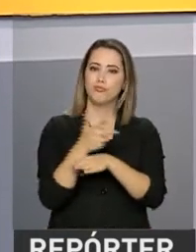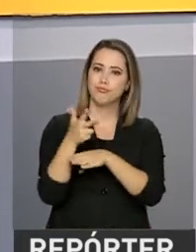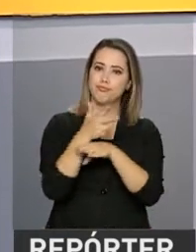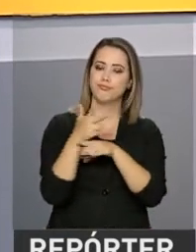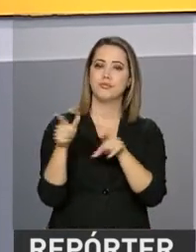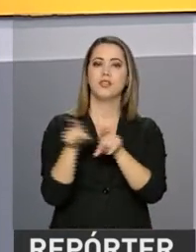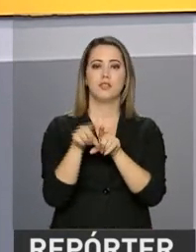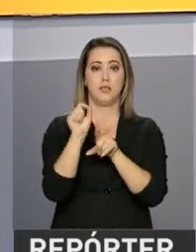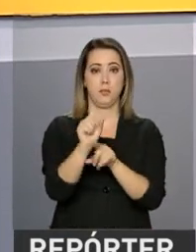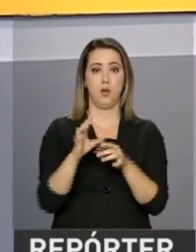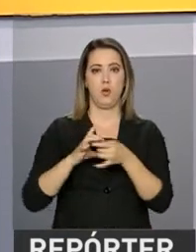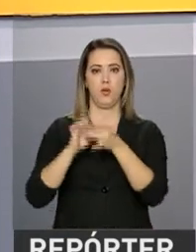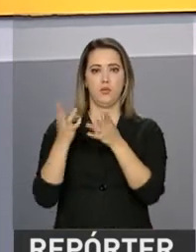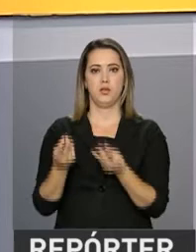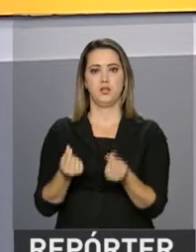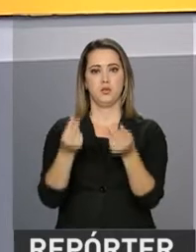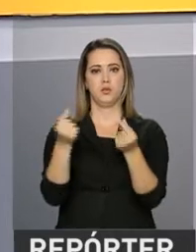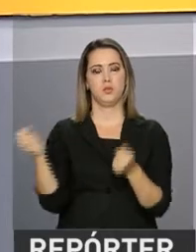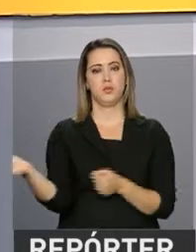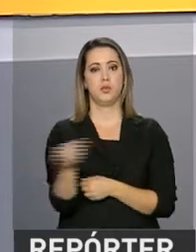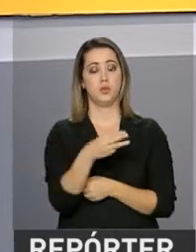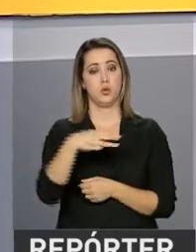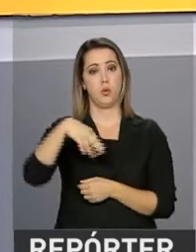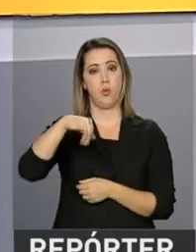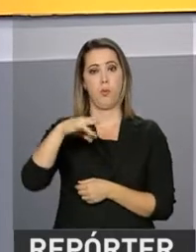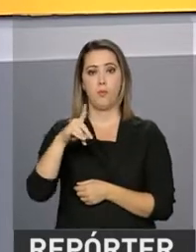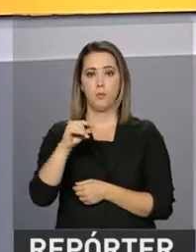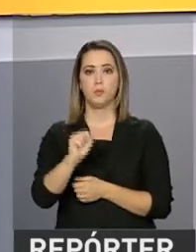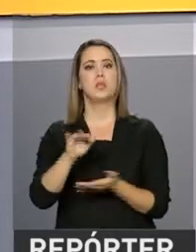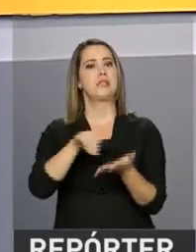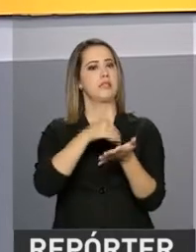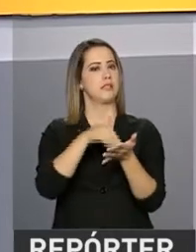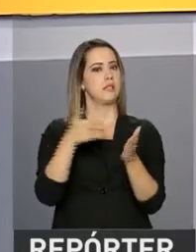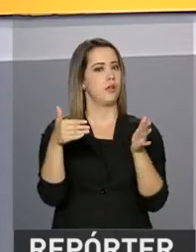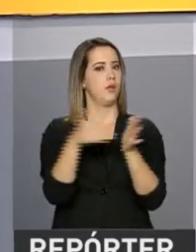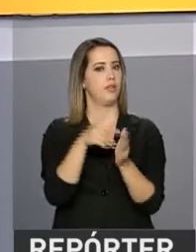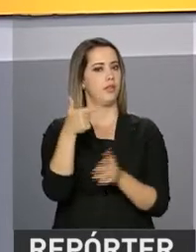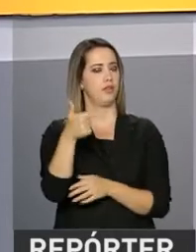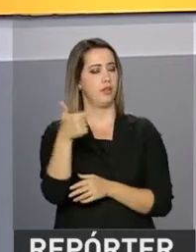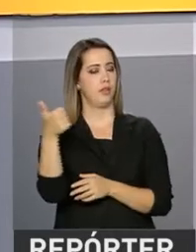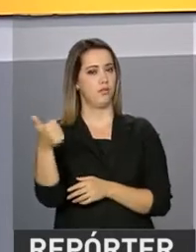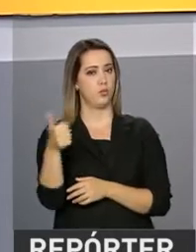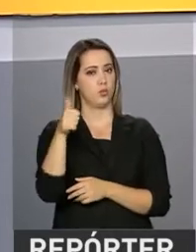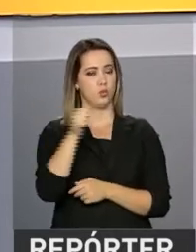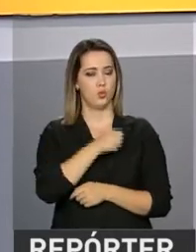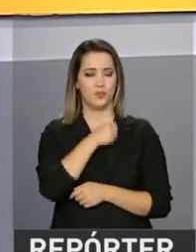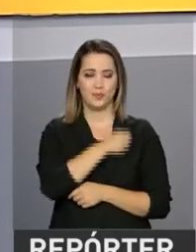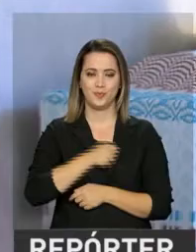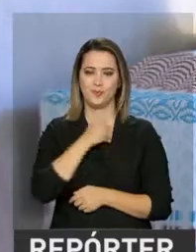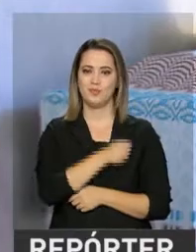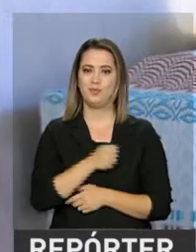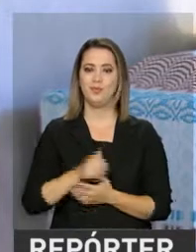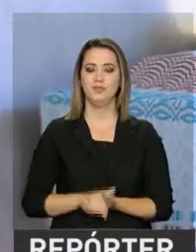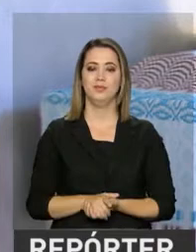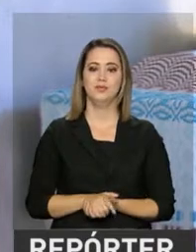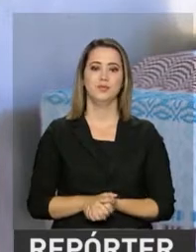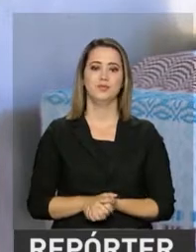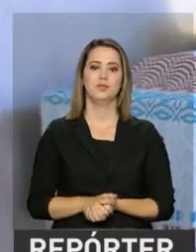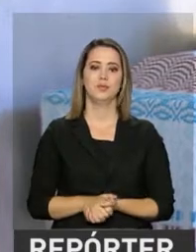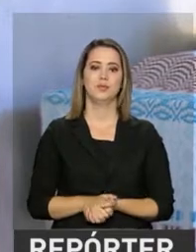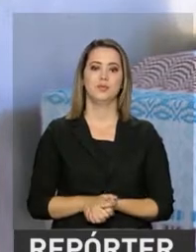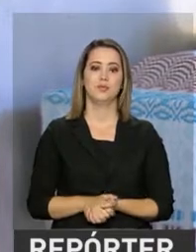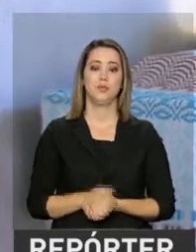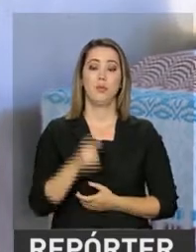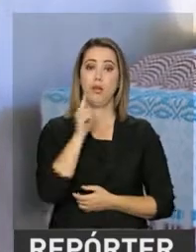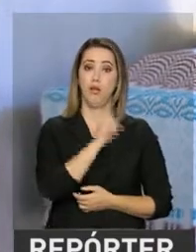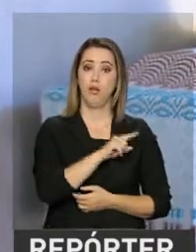liberação de verbas para as novas mídias. As inscrições podem ser feitas até o dia 21 de agosto. O